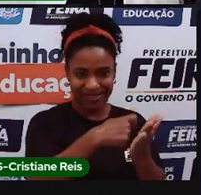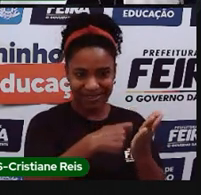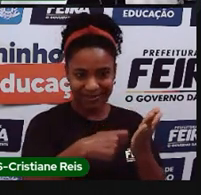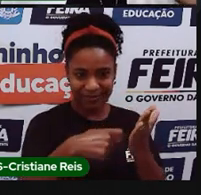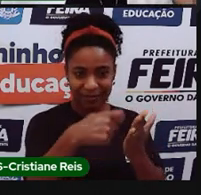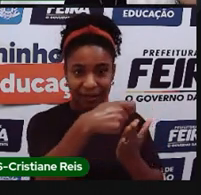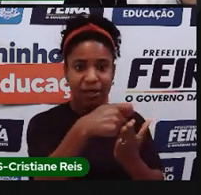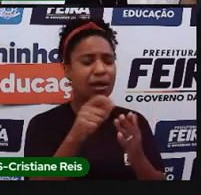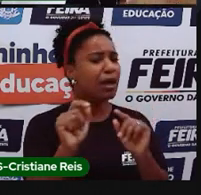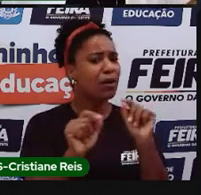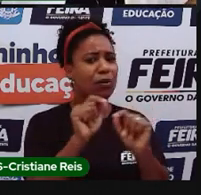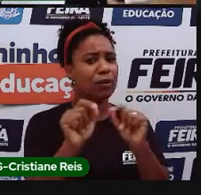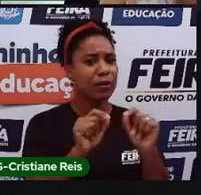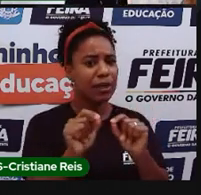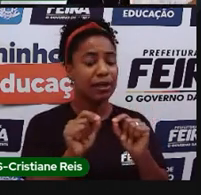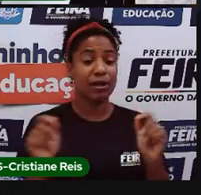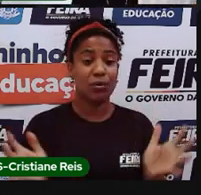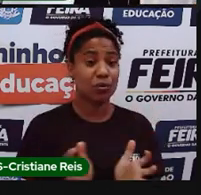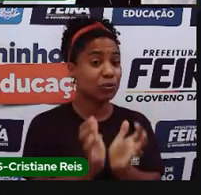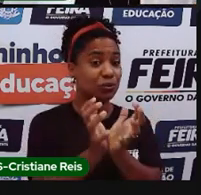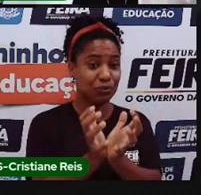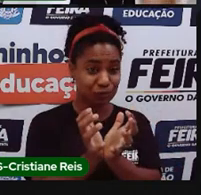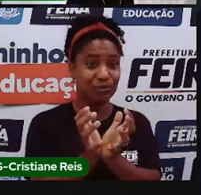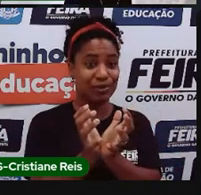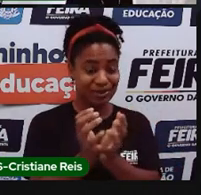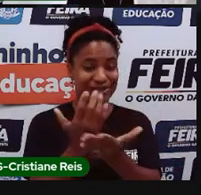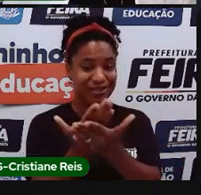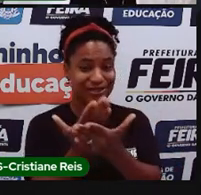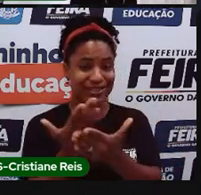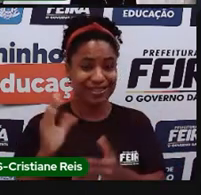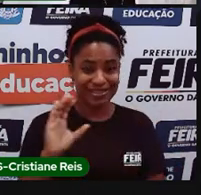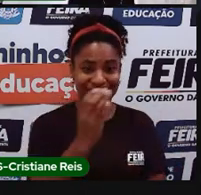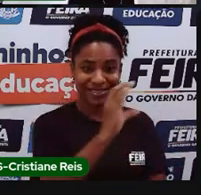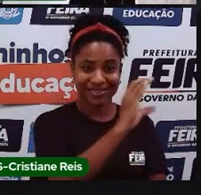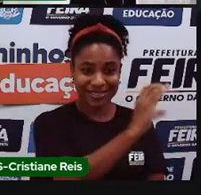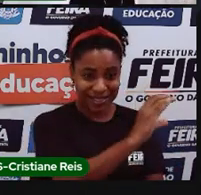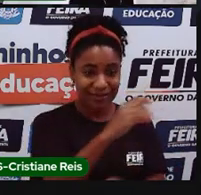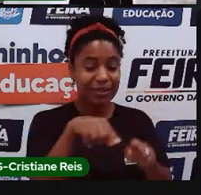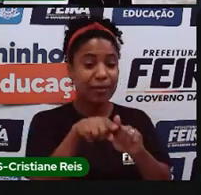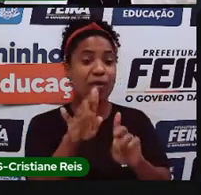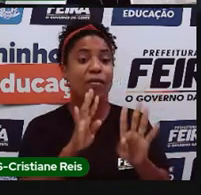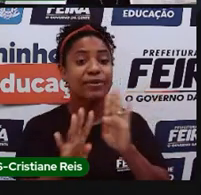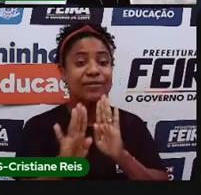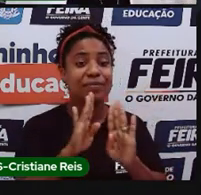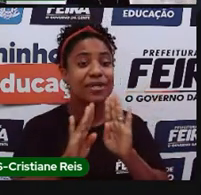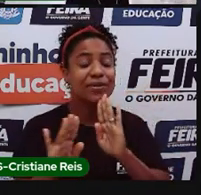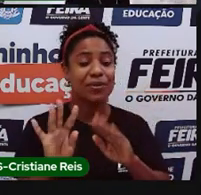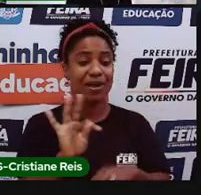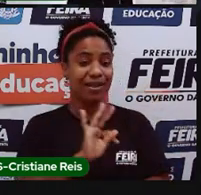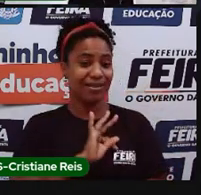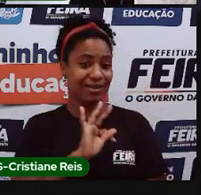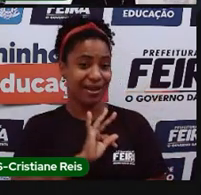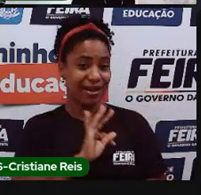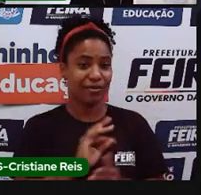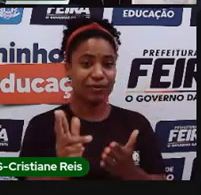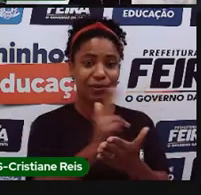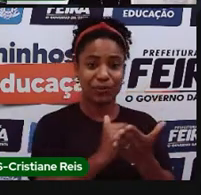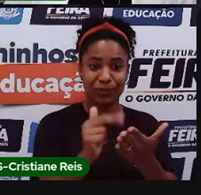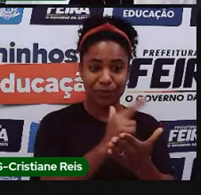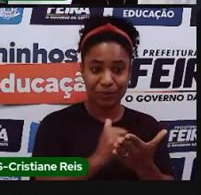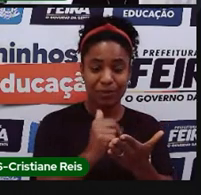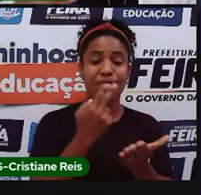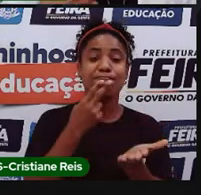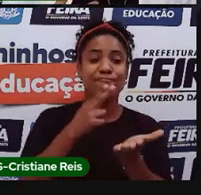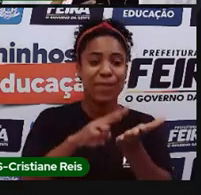científicos, artísticos e técnicos utilizados para elaboração de produtos cartográficos, como mapas e